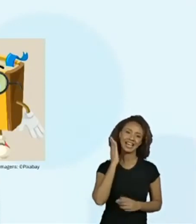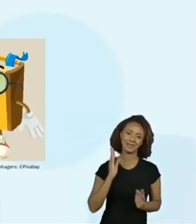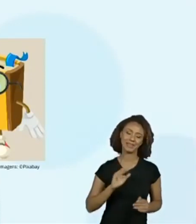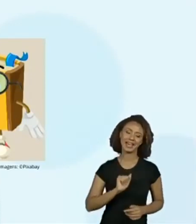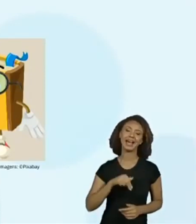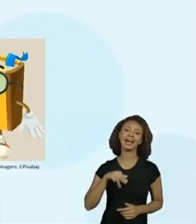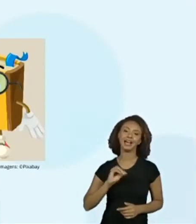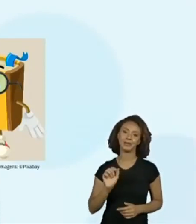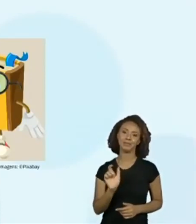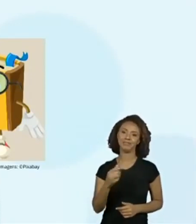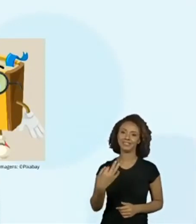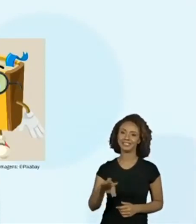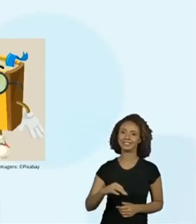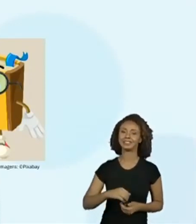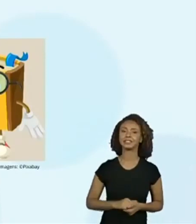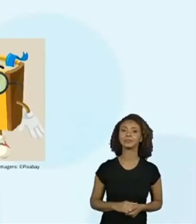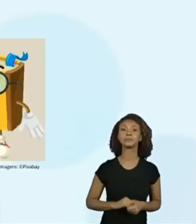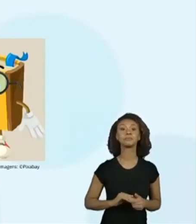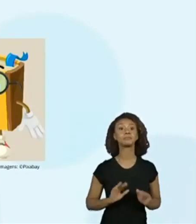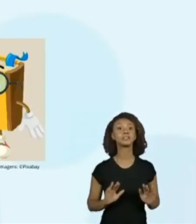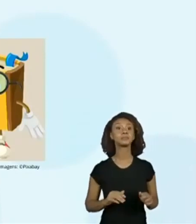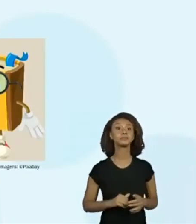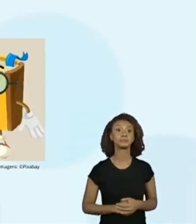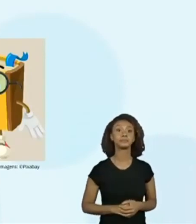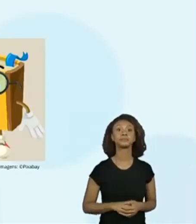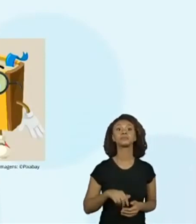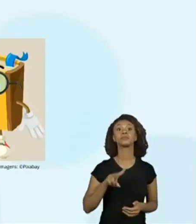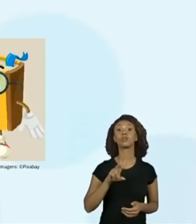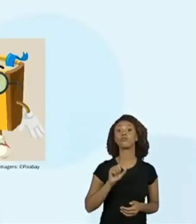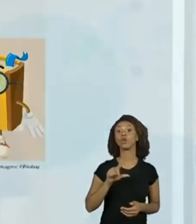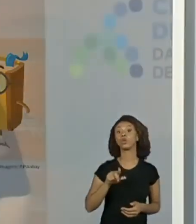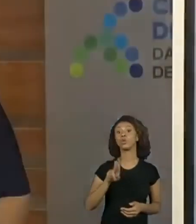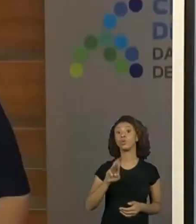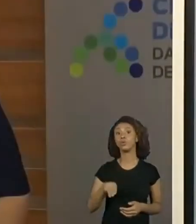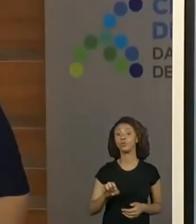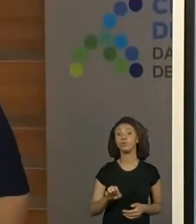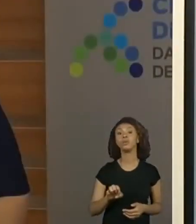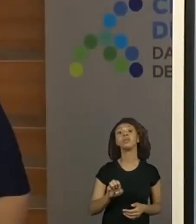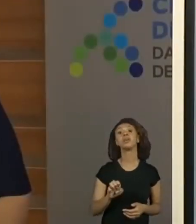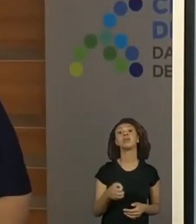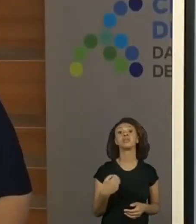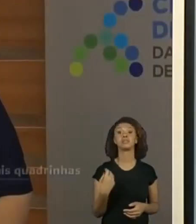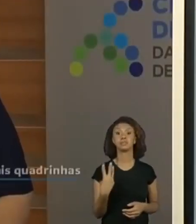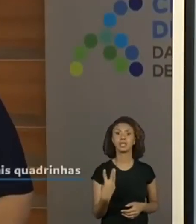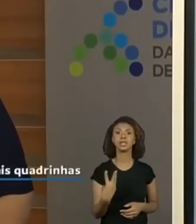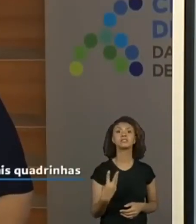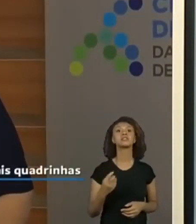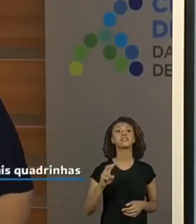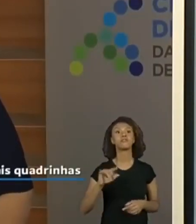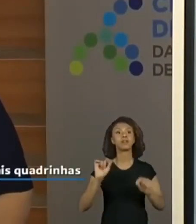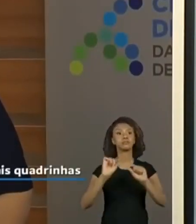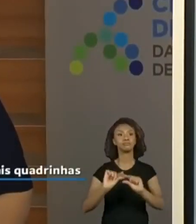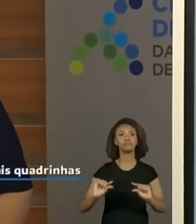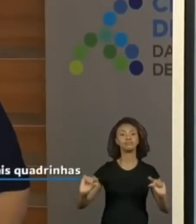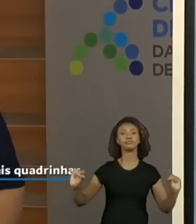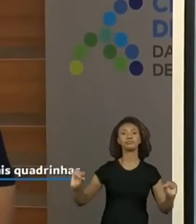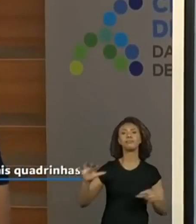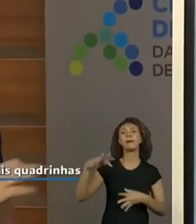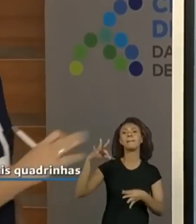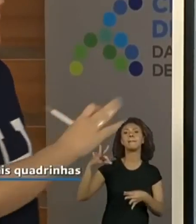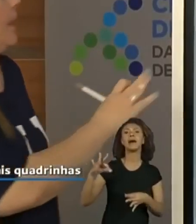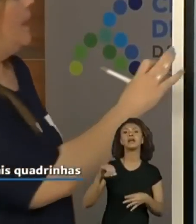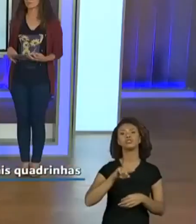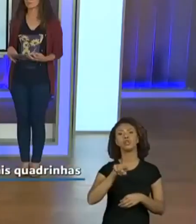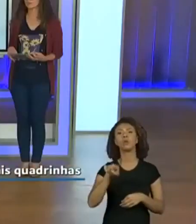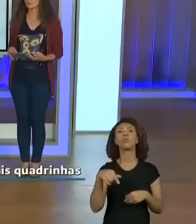Mas, enfim, volume 3, vai aparecer a página para vocês fazerem o registro, tá bom?